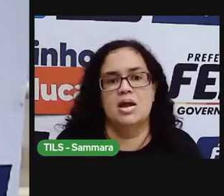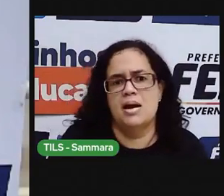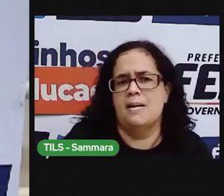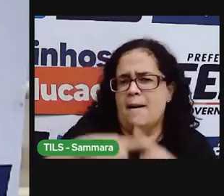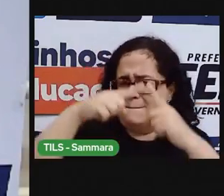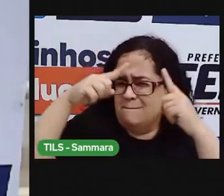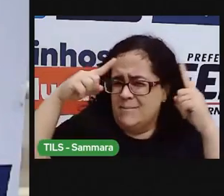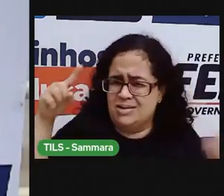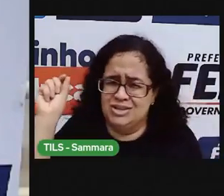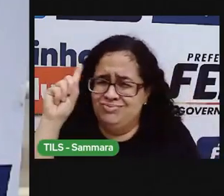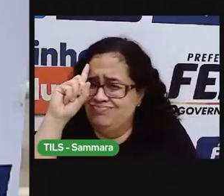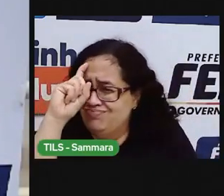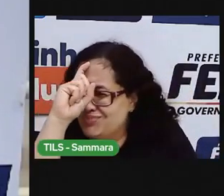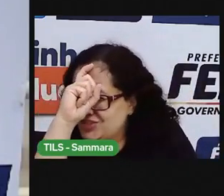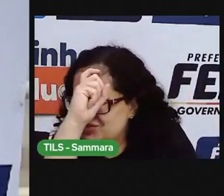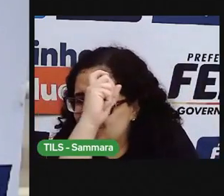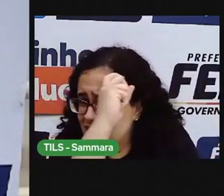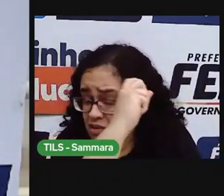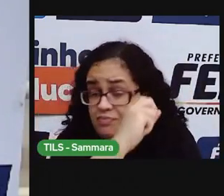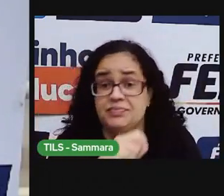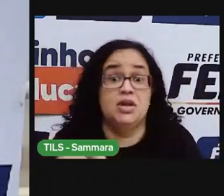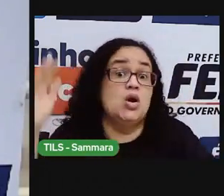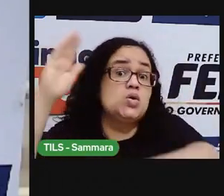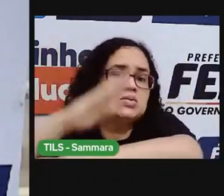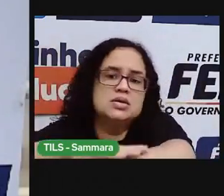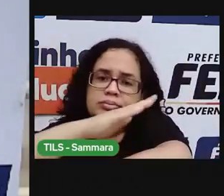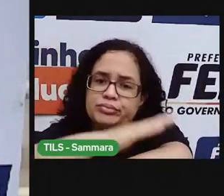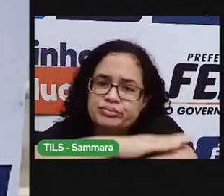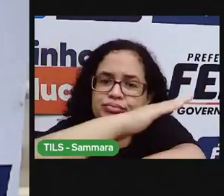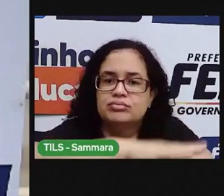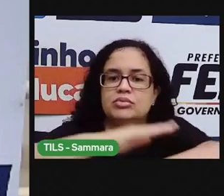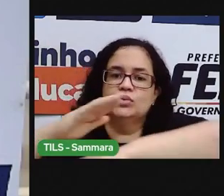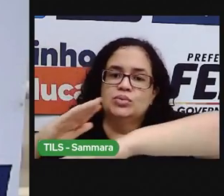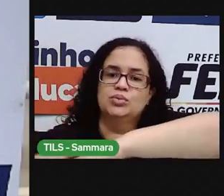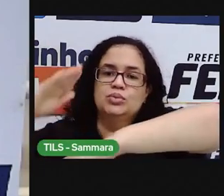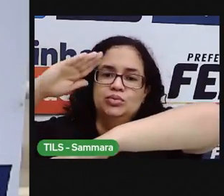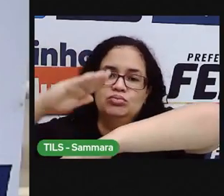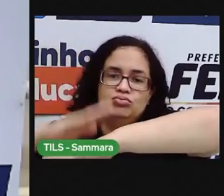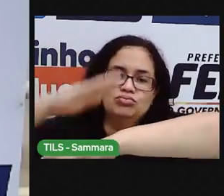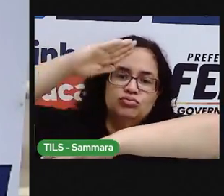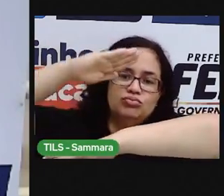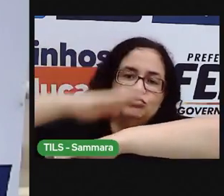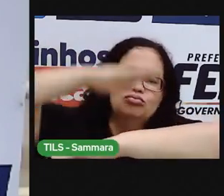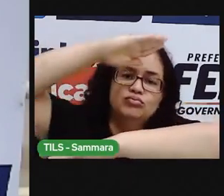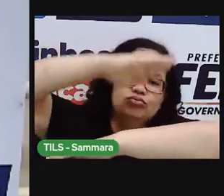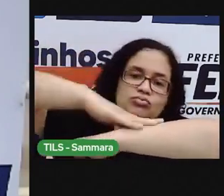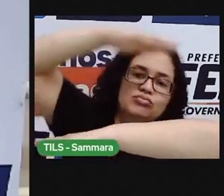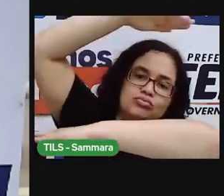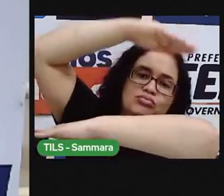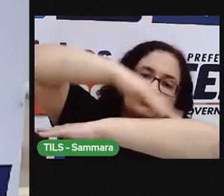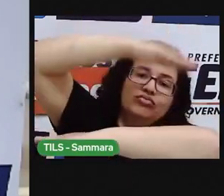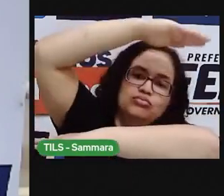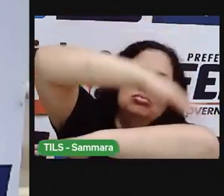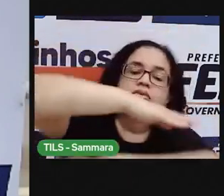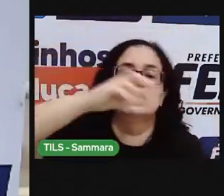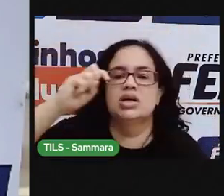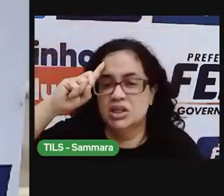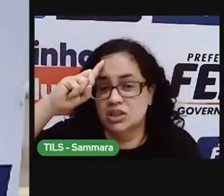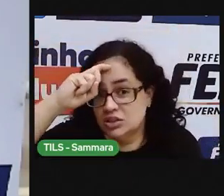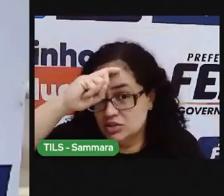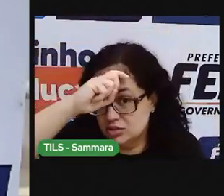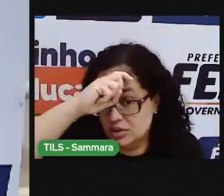Mas era muito difícil. Os sapinhos começaram com toda dificuldade a subir a